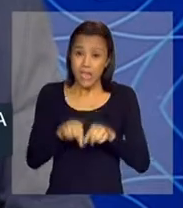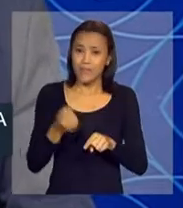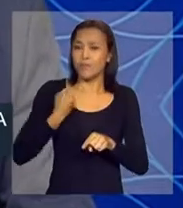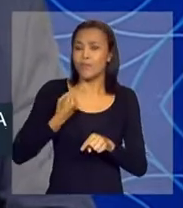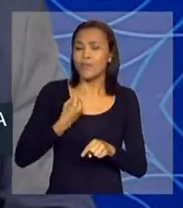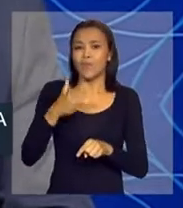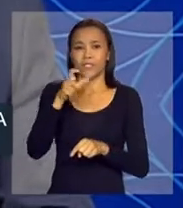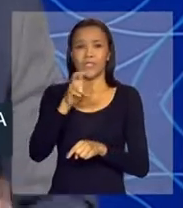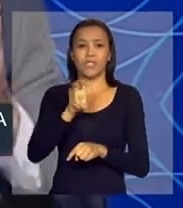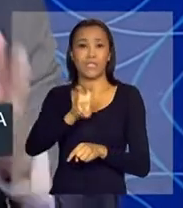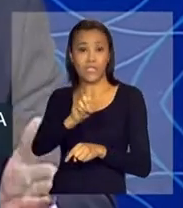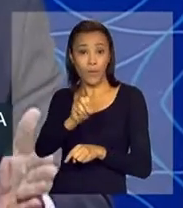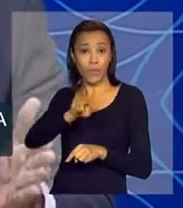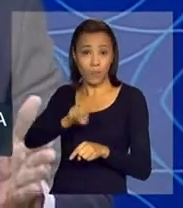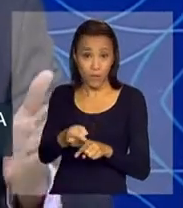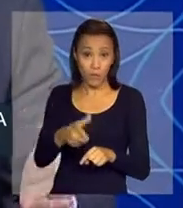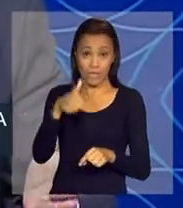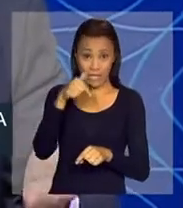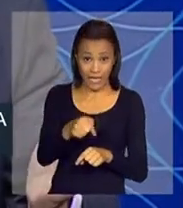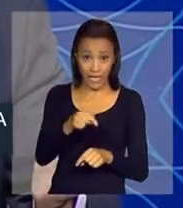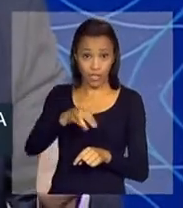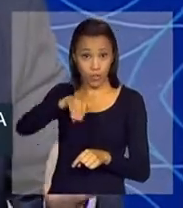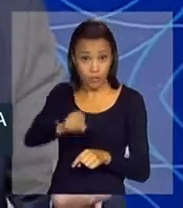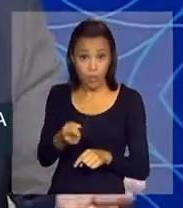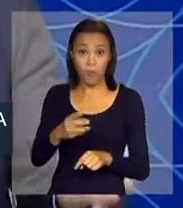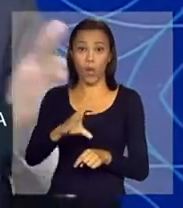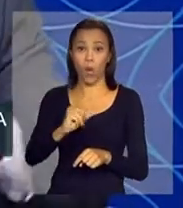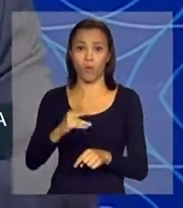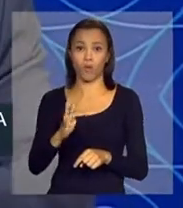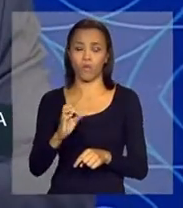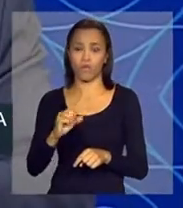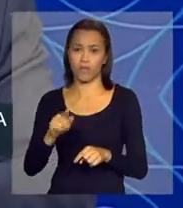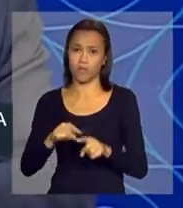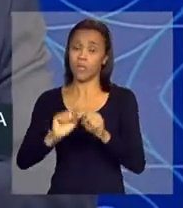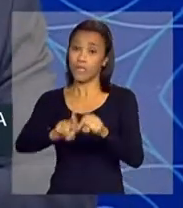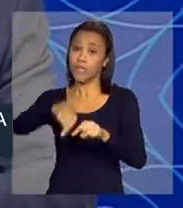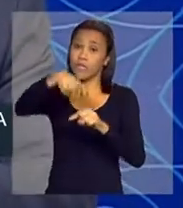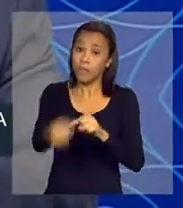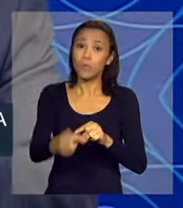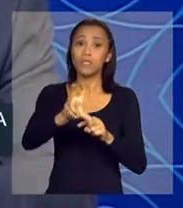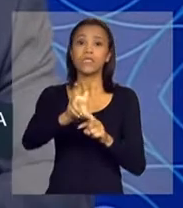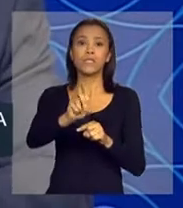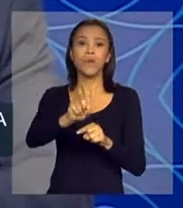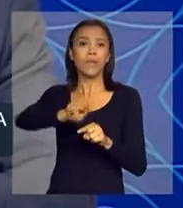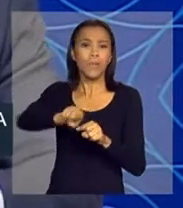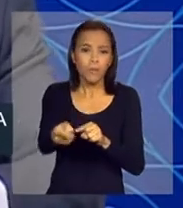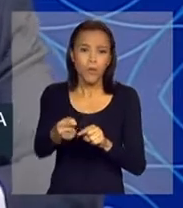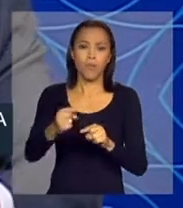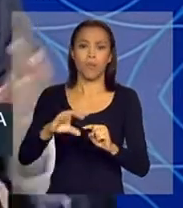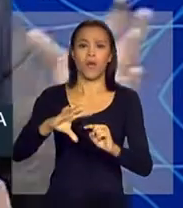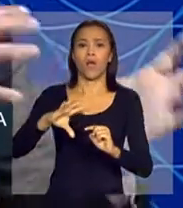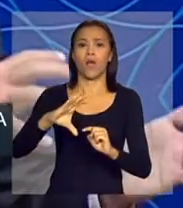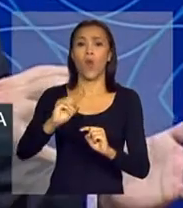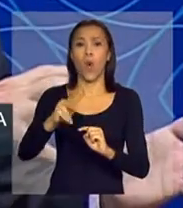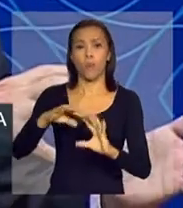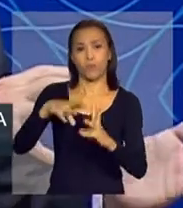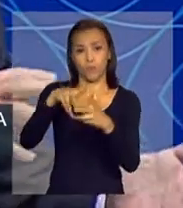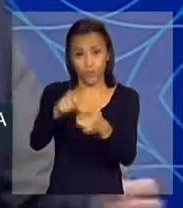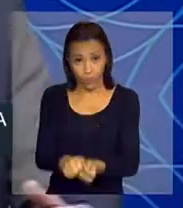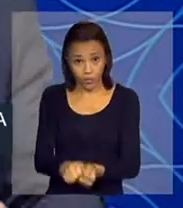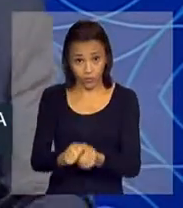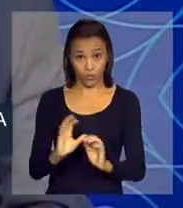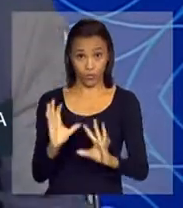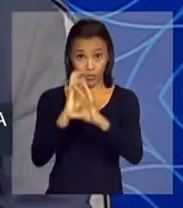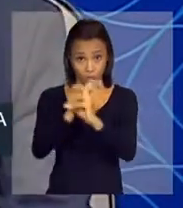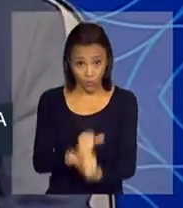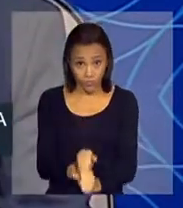50 mil voluntários. Então, 7 mil para a Copa das Confederações e 50 mil voluntários públicos para a Copa do Mundo, somando-se aos voluntários